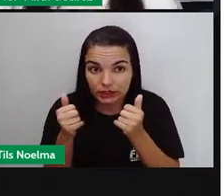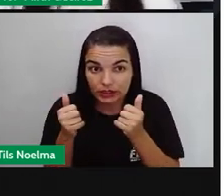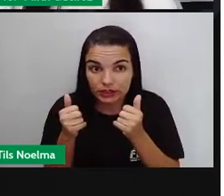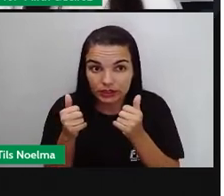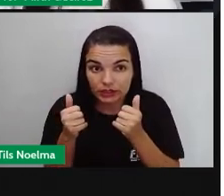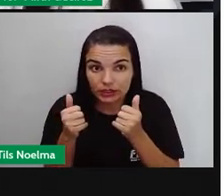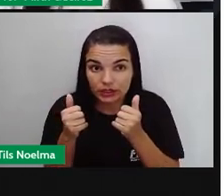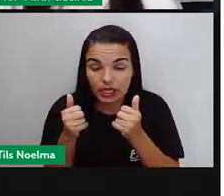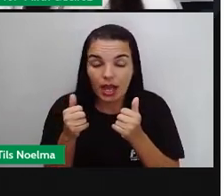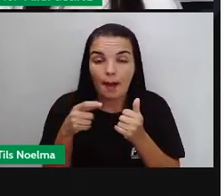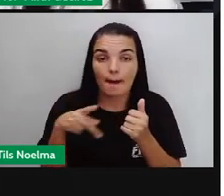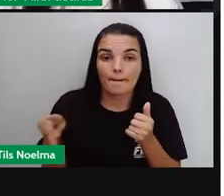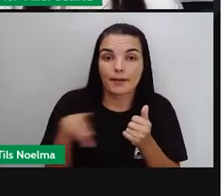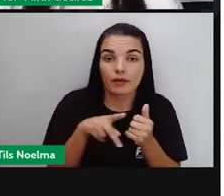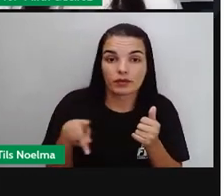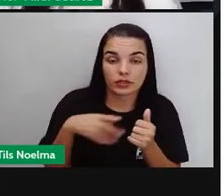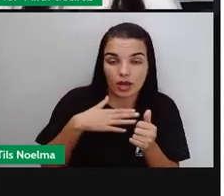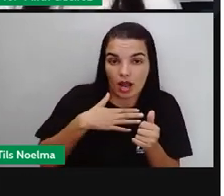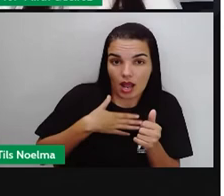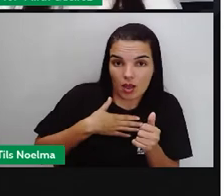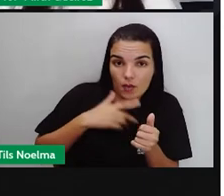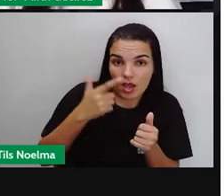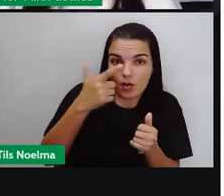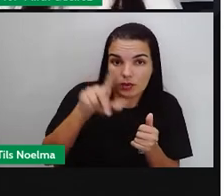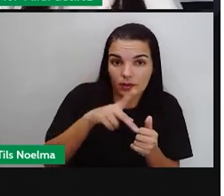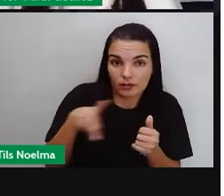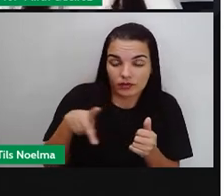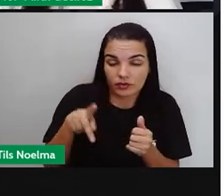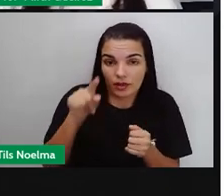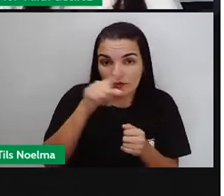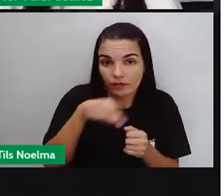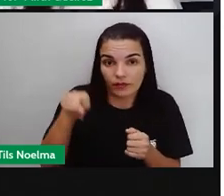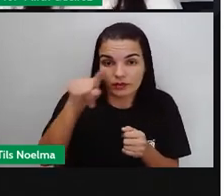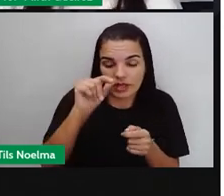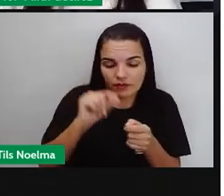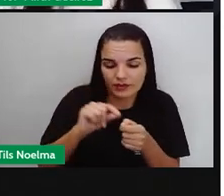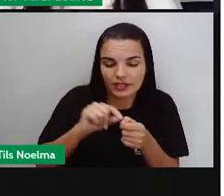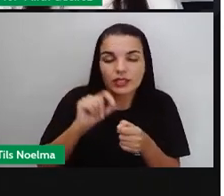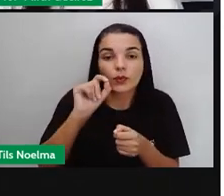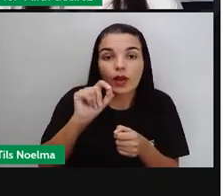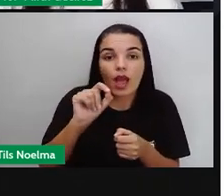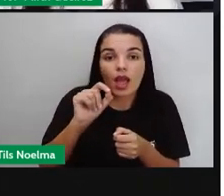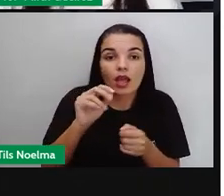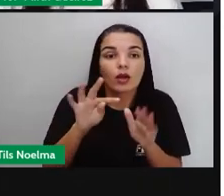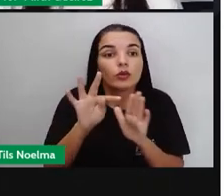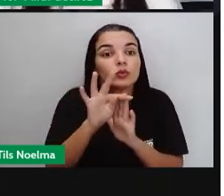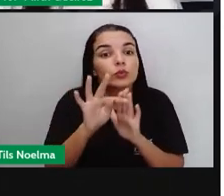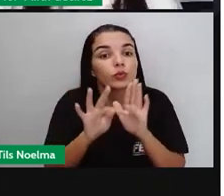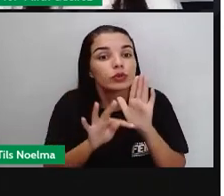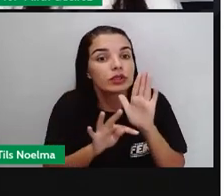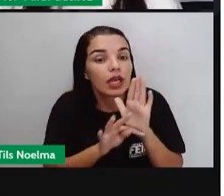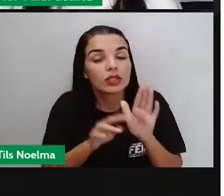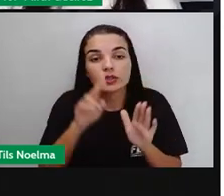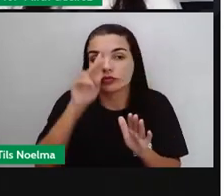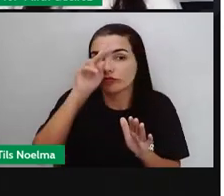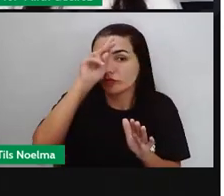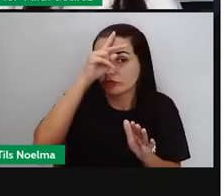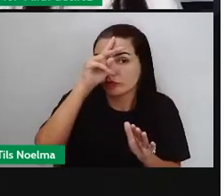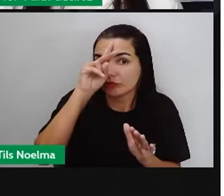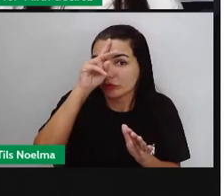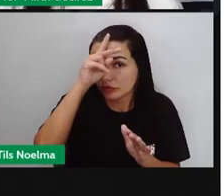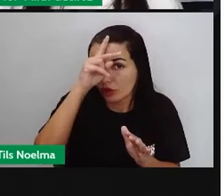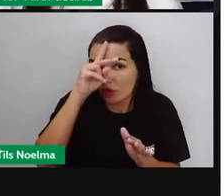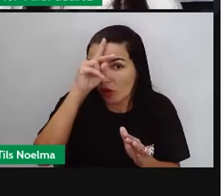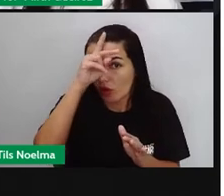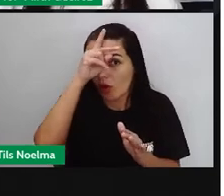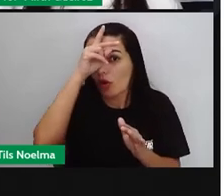a professora de vocês. Para que vocês fizessem uma narração. Onde teria um conflito ali.